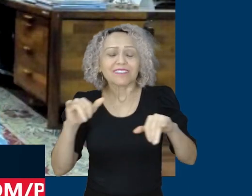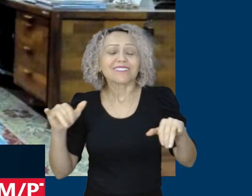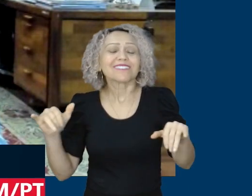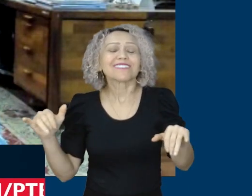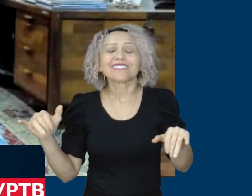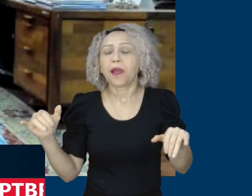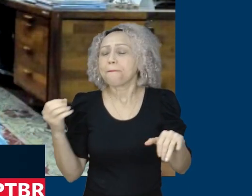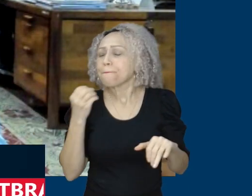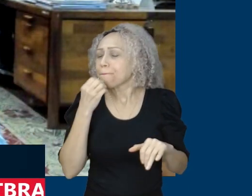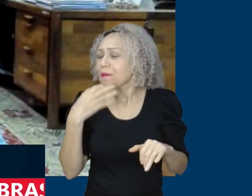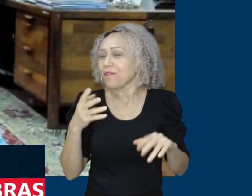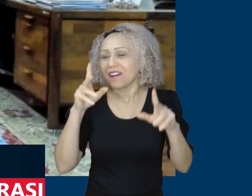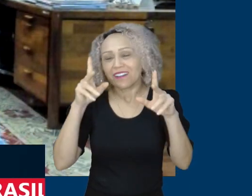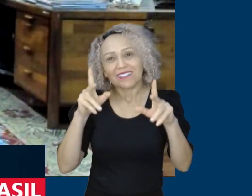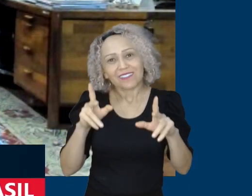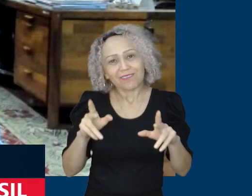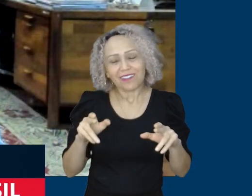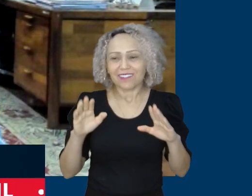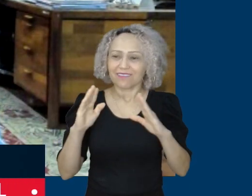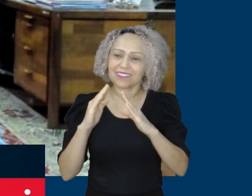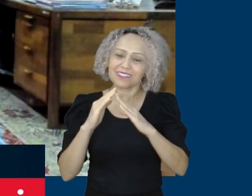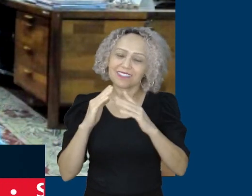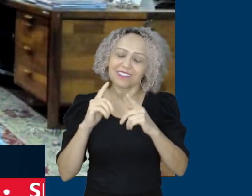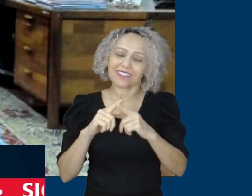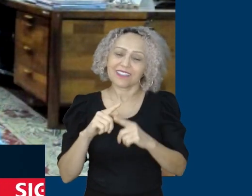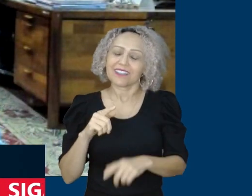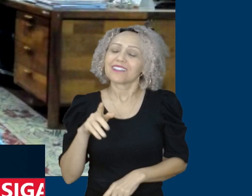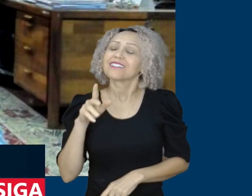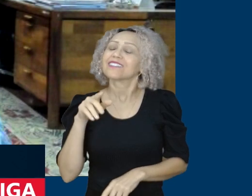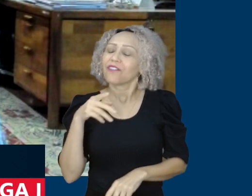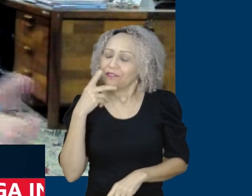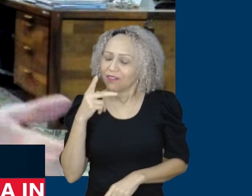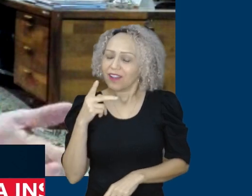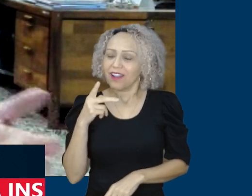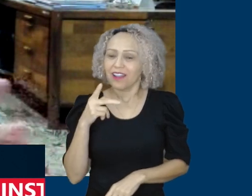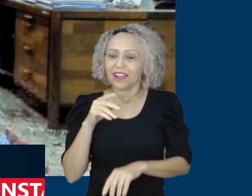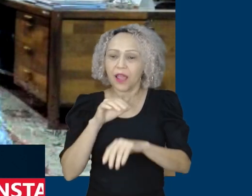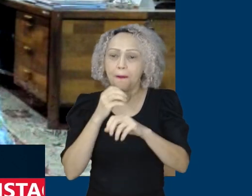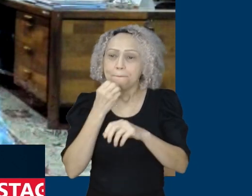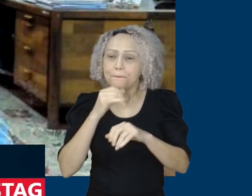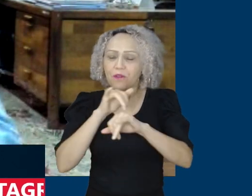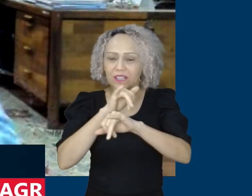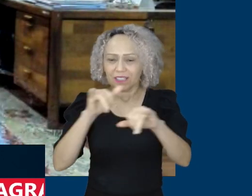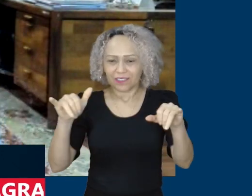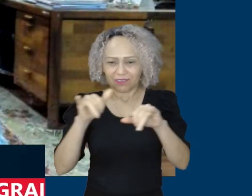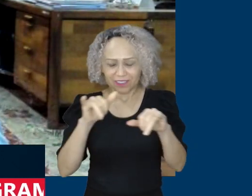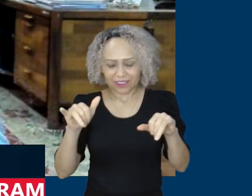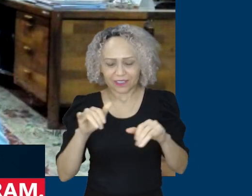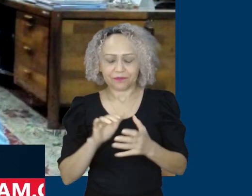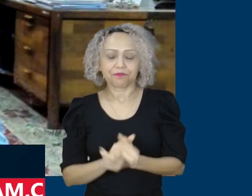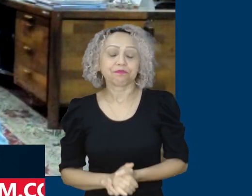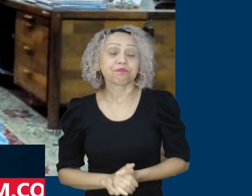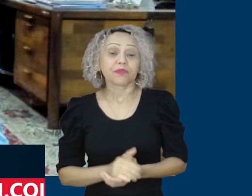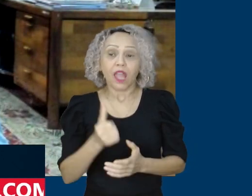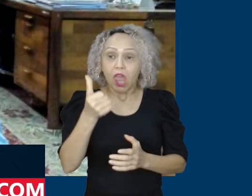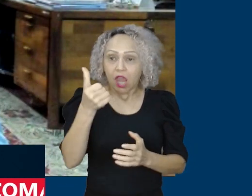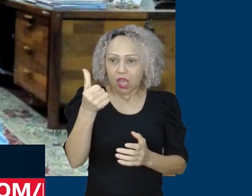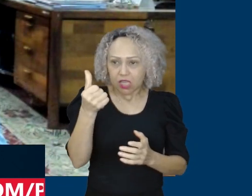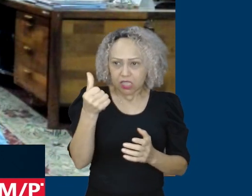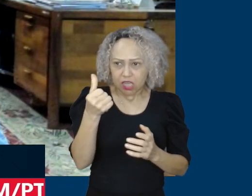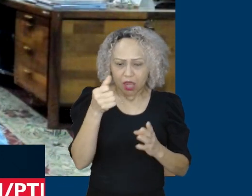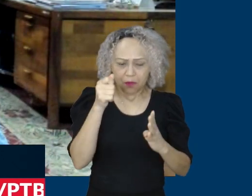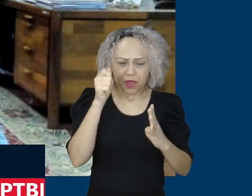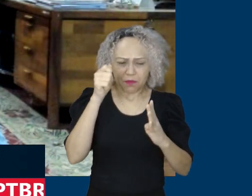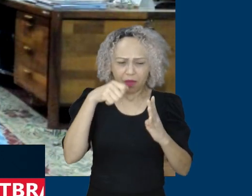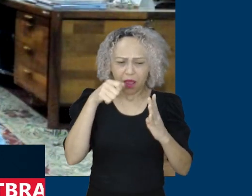as boas novas, das boas notícias, das realizações do nosso governo. Seis meses de governo do presidente Lula e, como ele